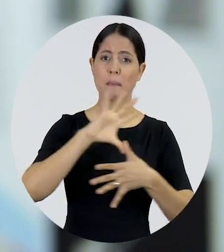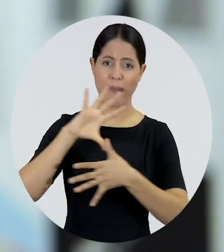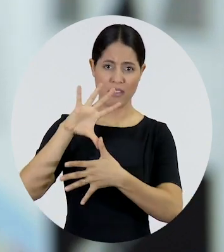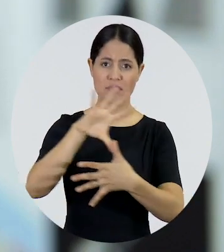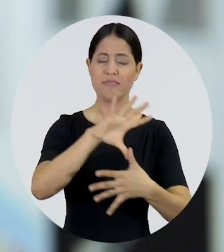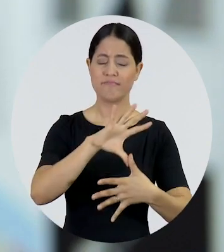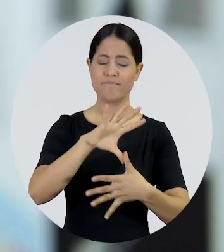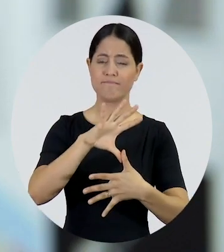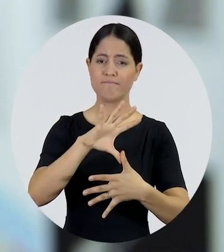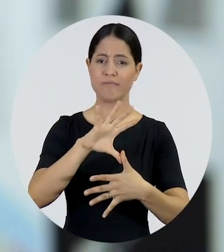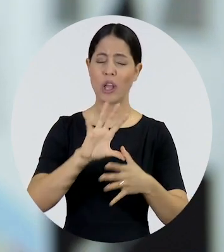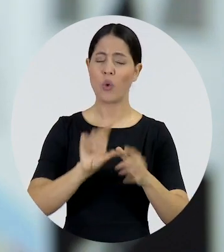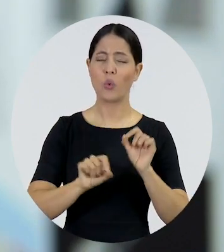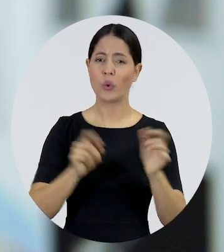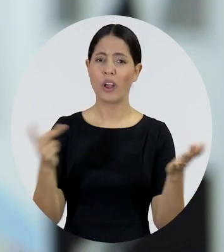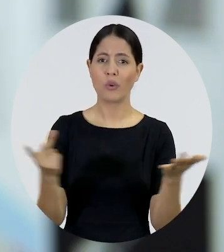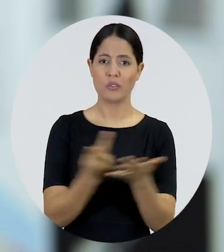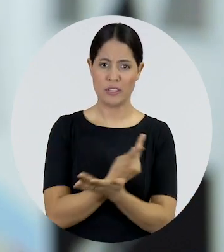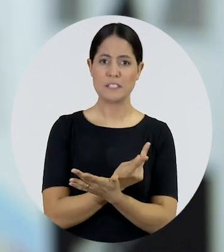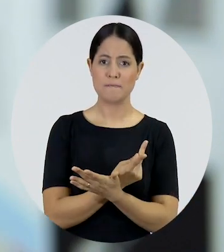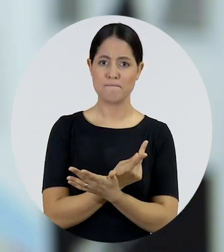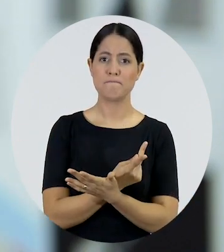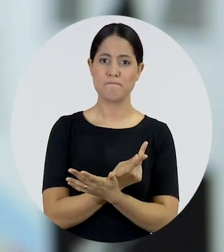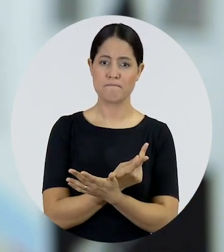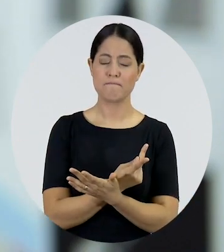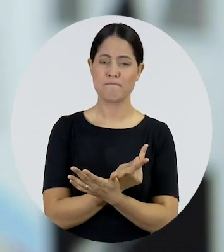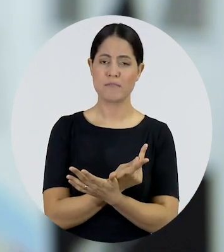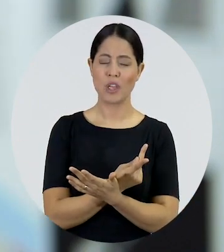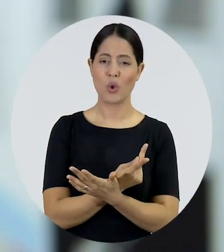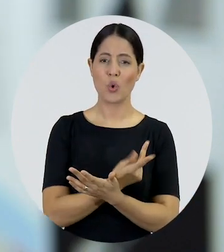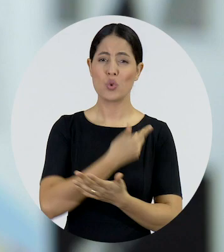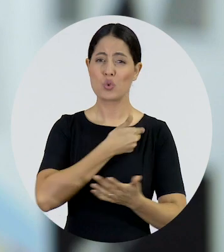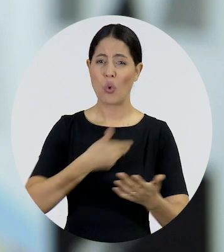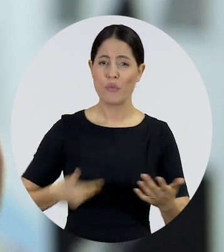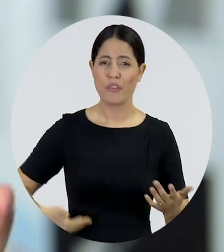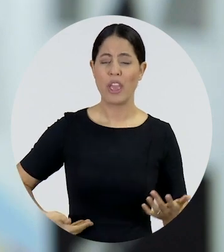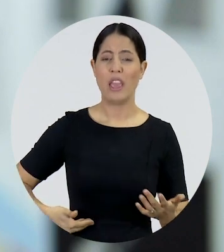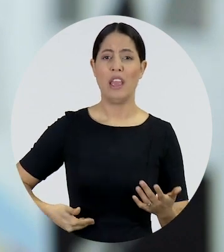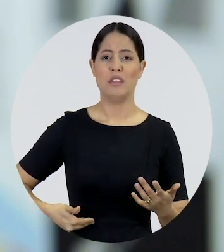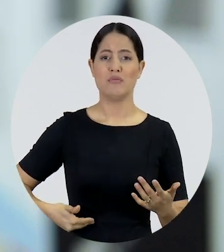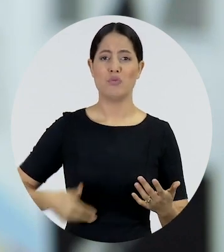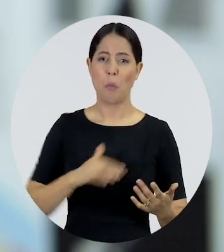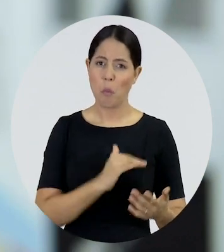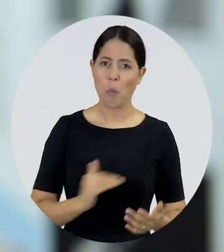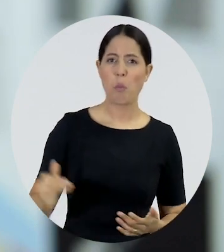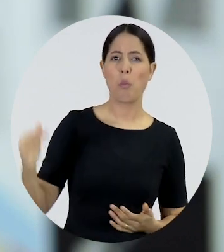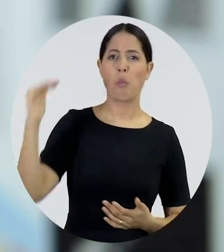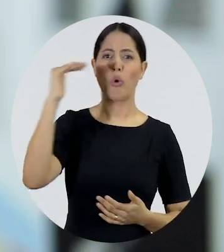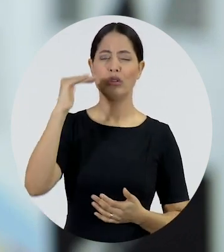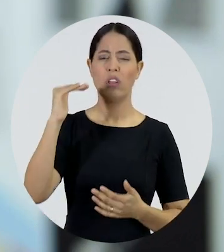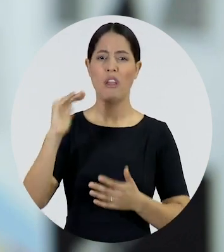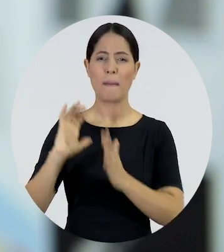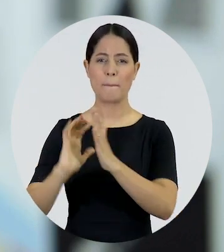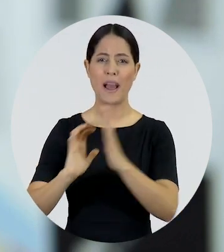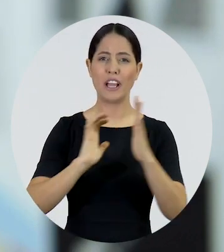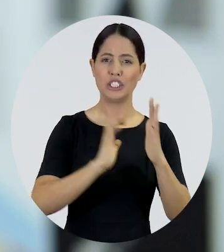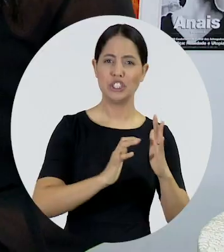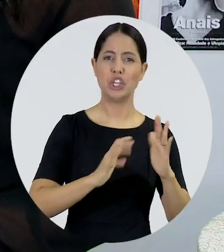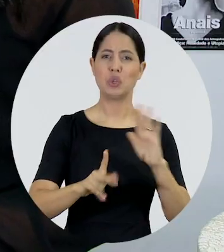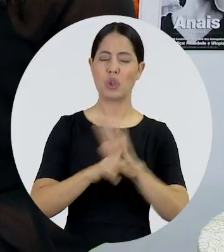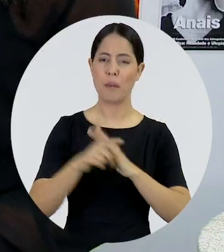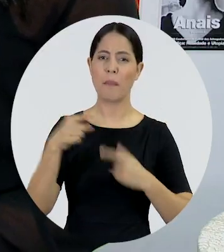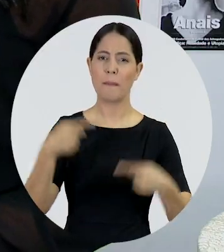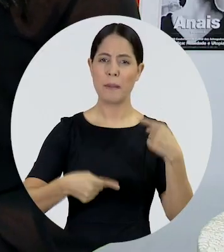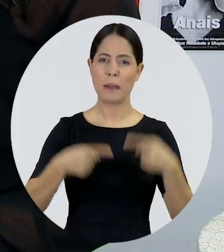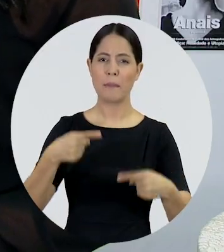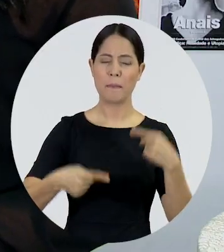conjunto de governos, de estados, de partidos políticos